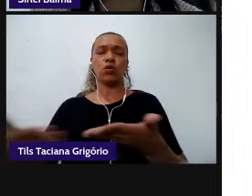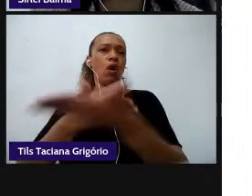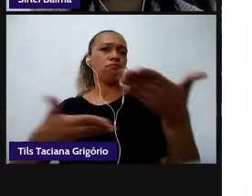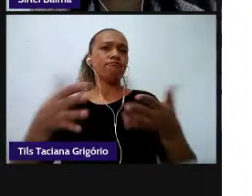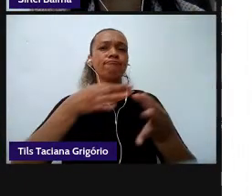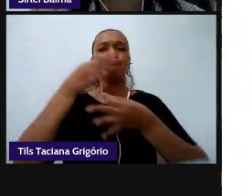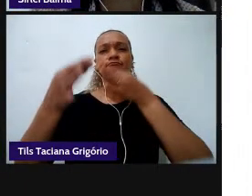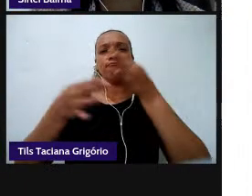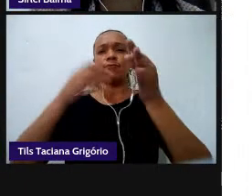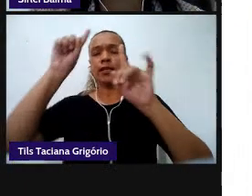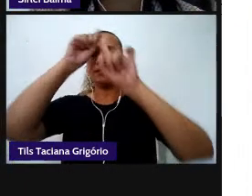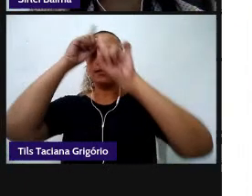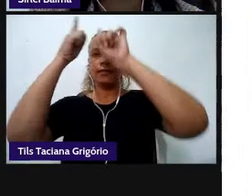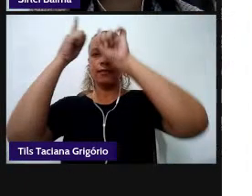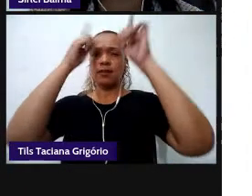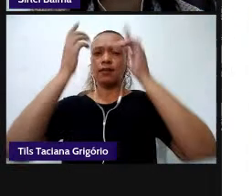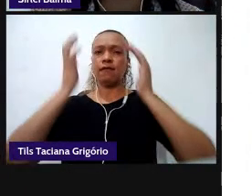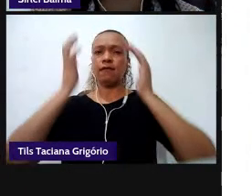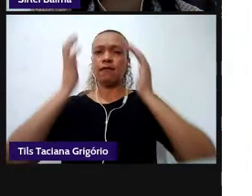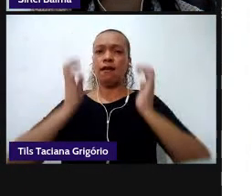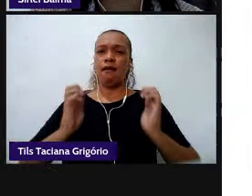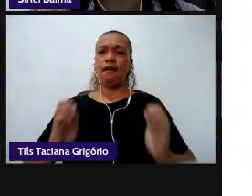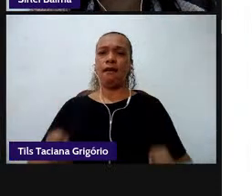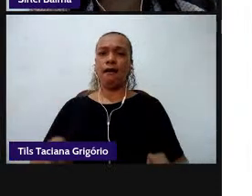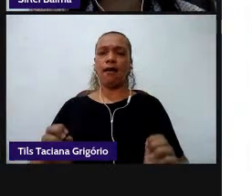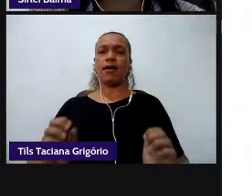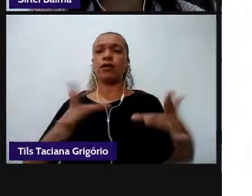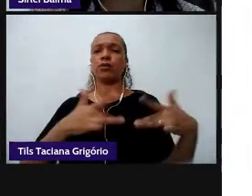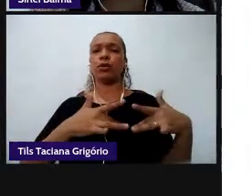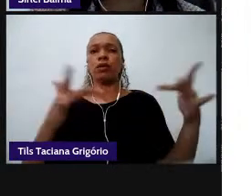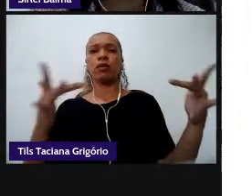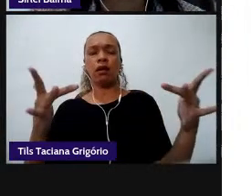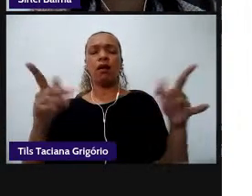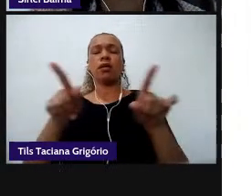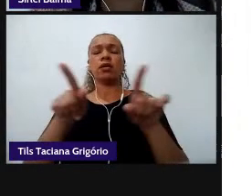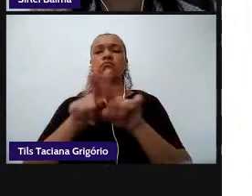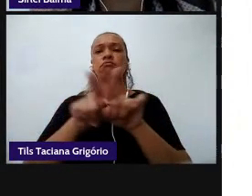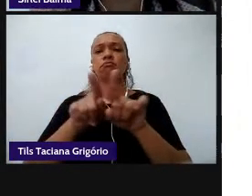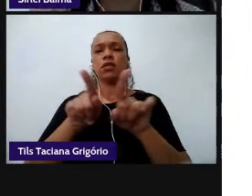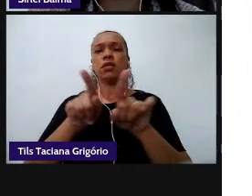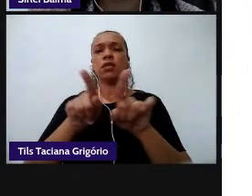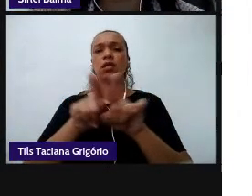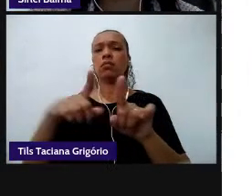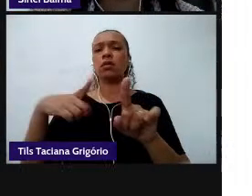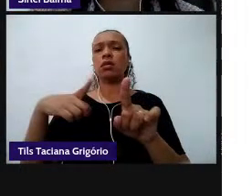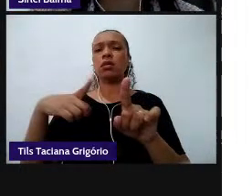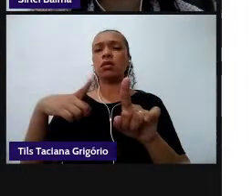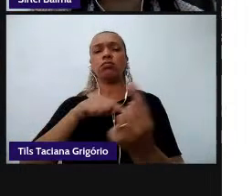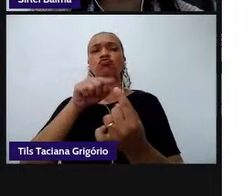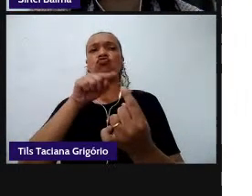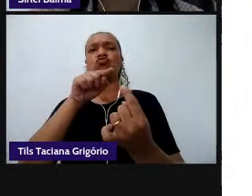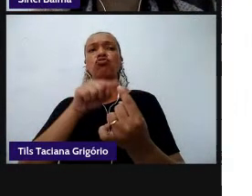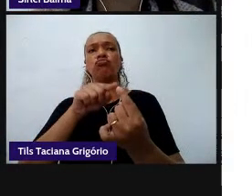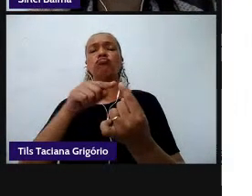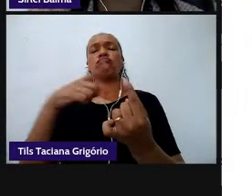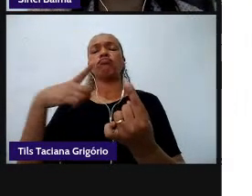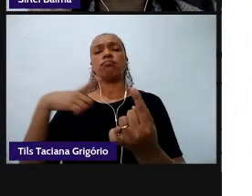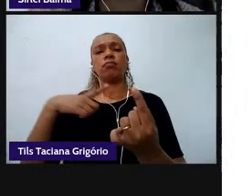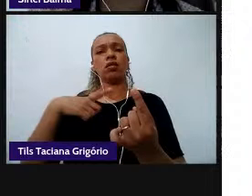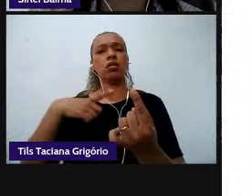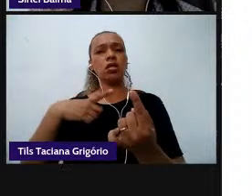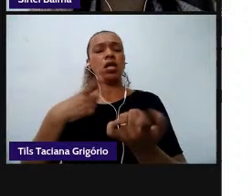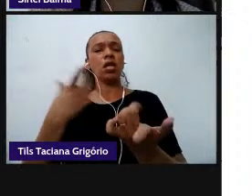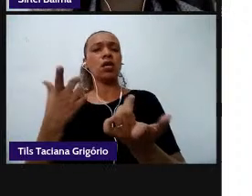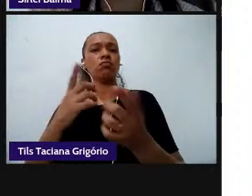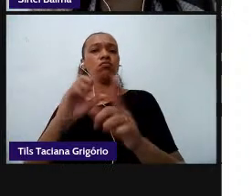solidária defendendo os pontos de vista então eu tenho toda uma situação social a questão dos